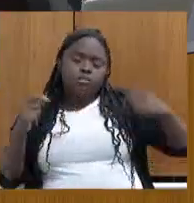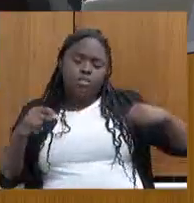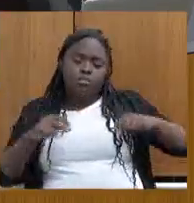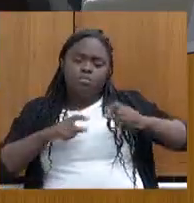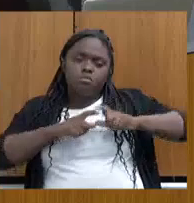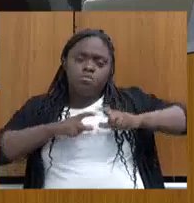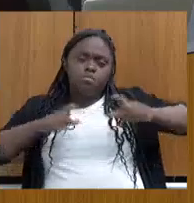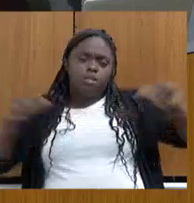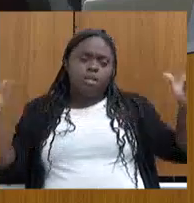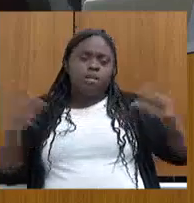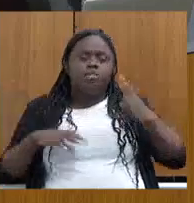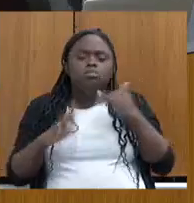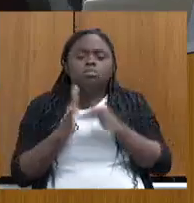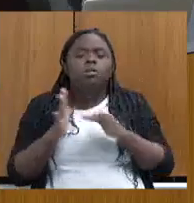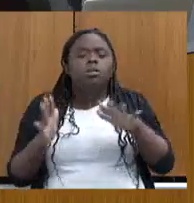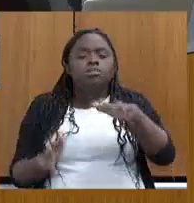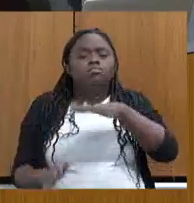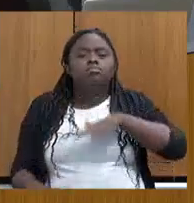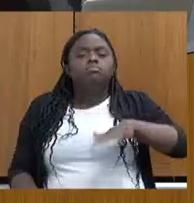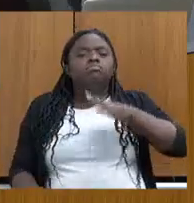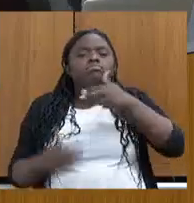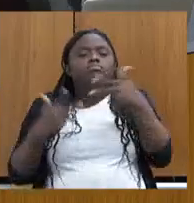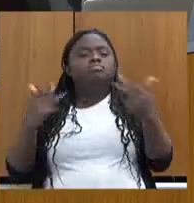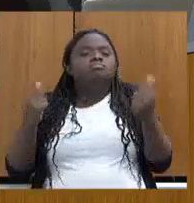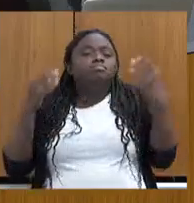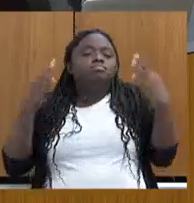em todos os aspectos aquilo que deu certo.